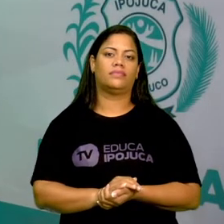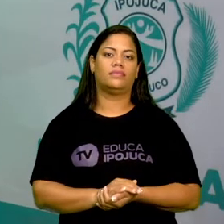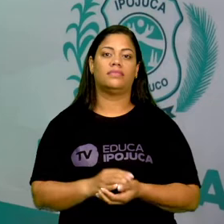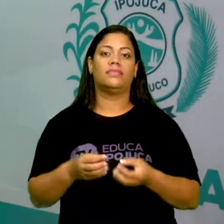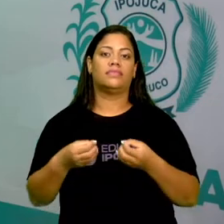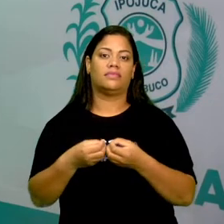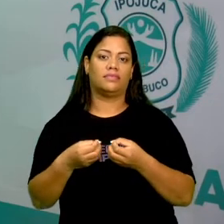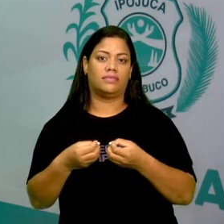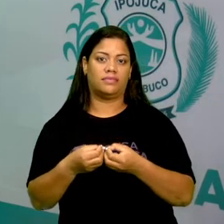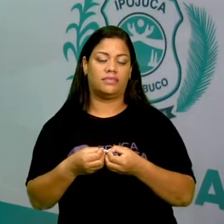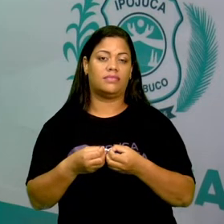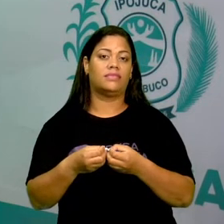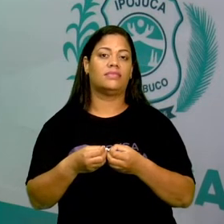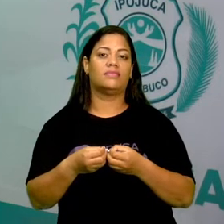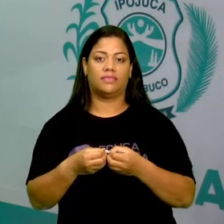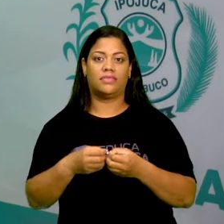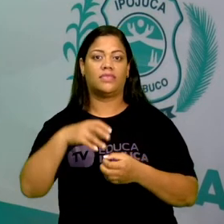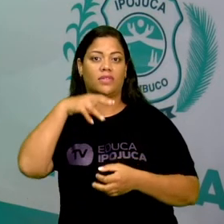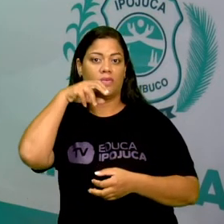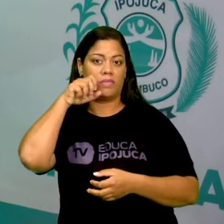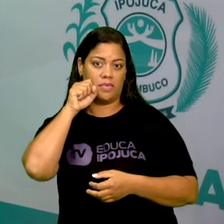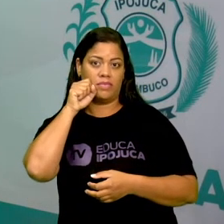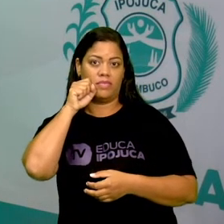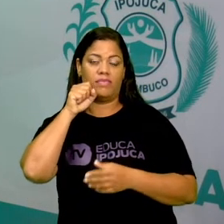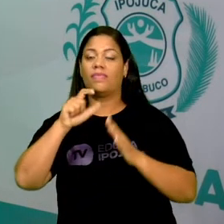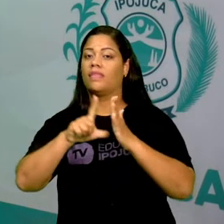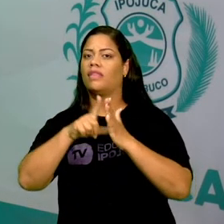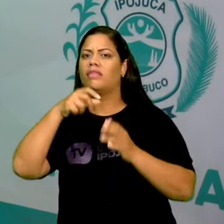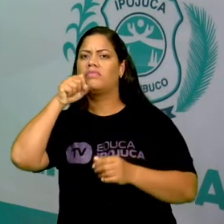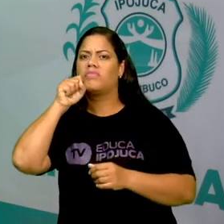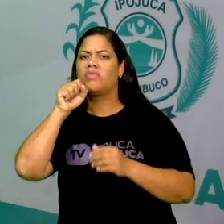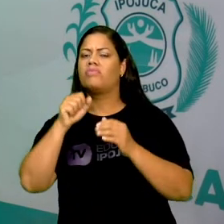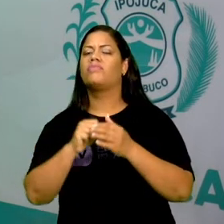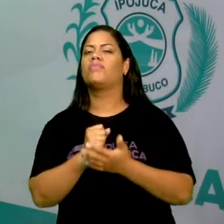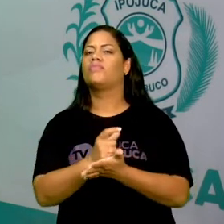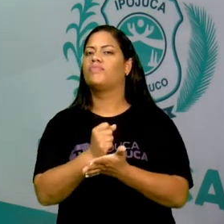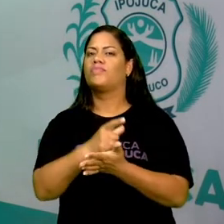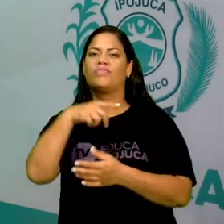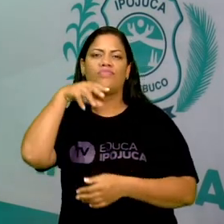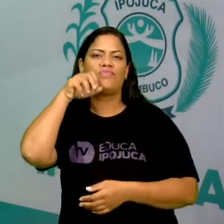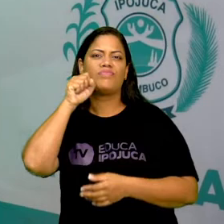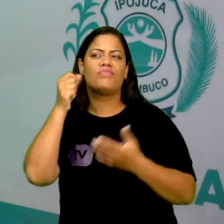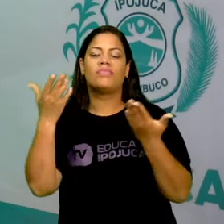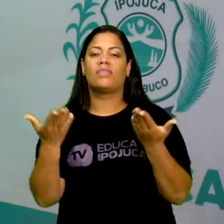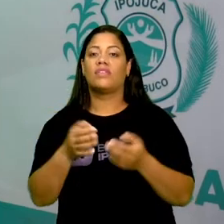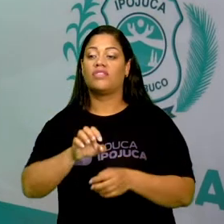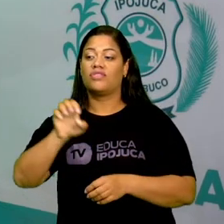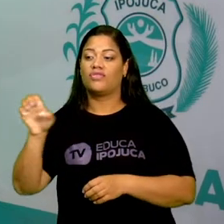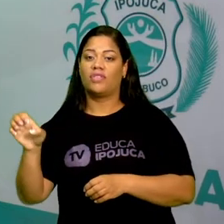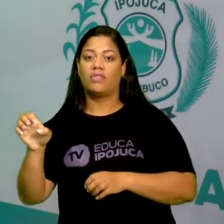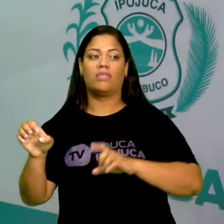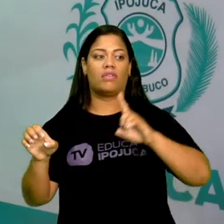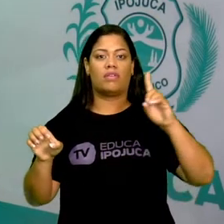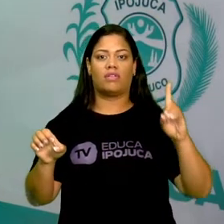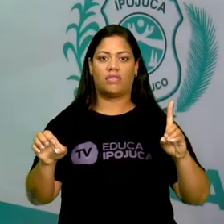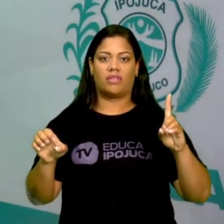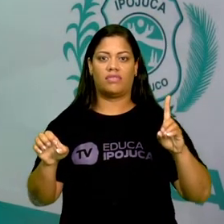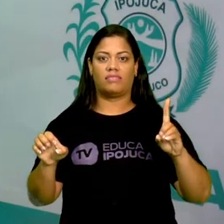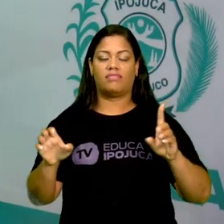está do lado, da padaria, está do lado direito ou do lado esquerdo? A padaria está aqui, ó.